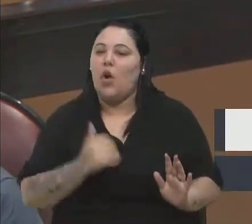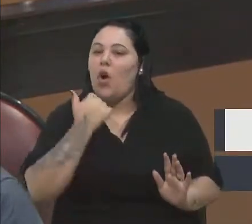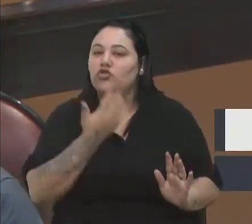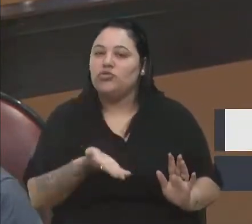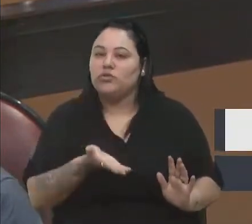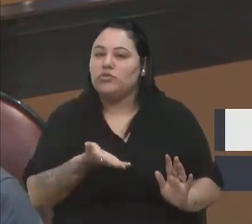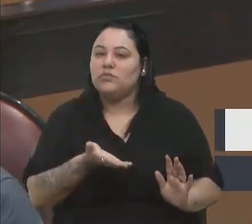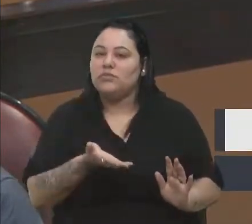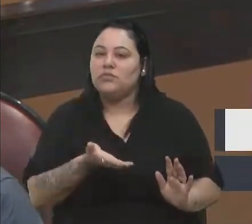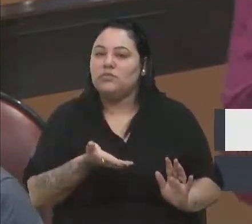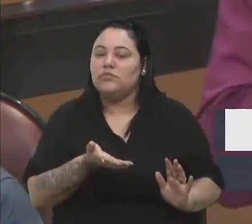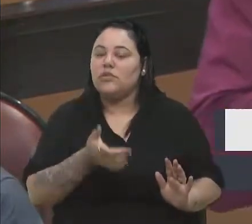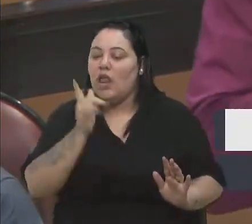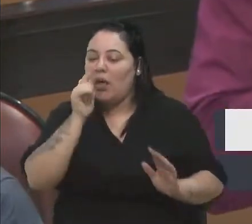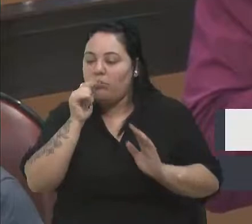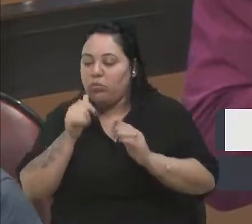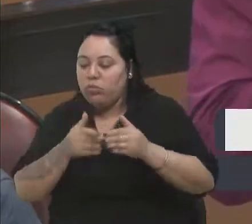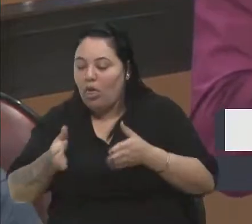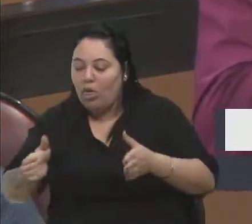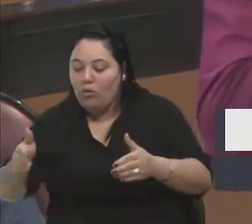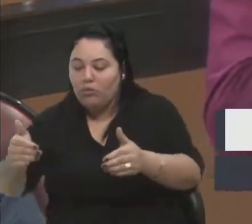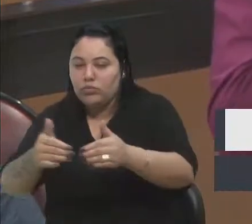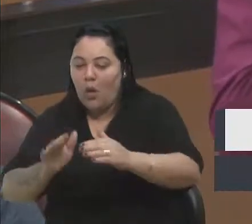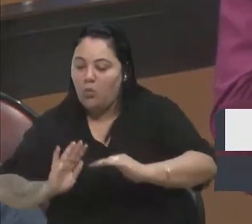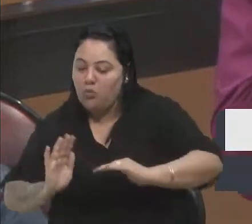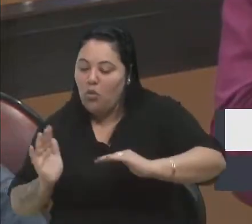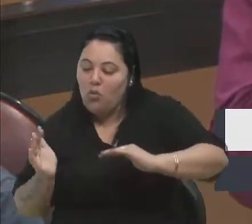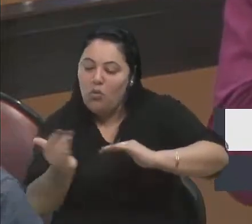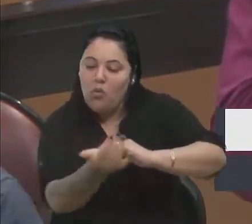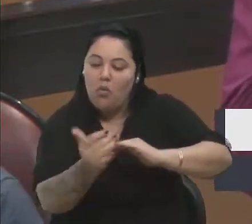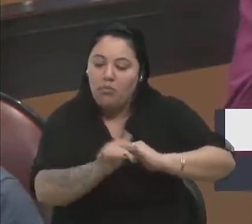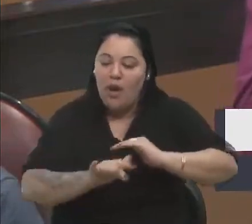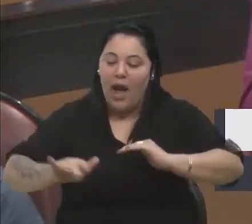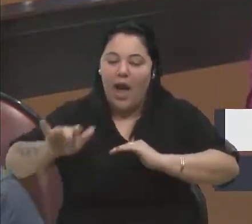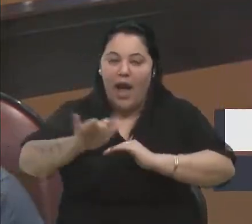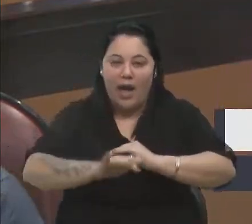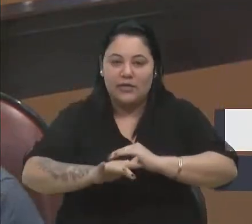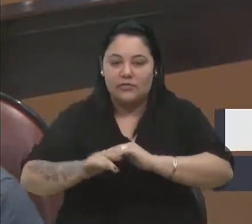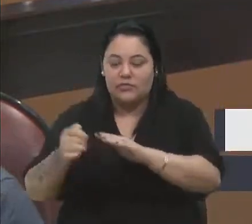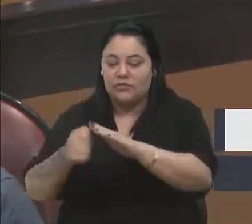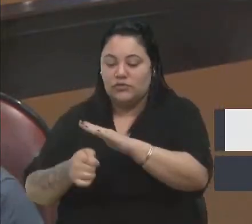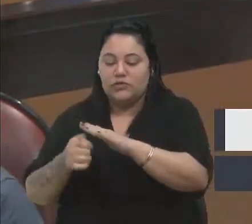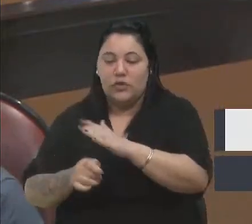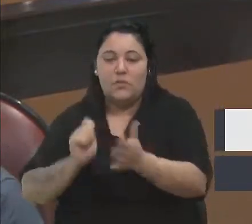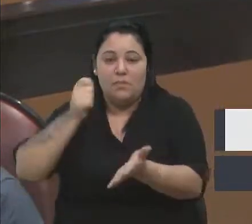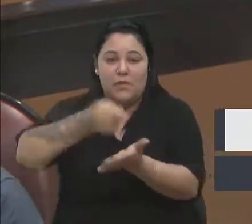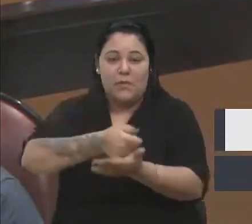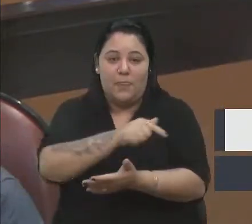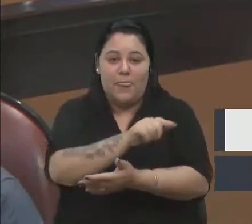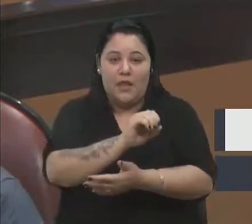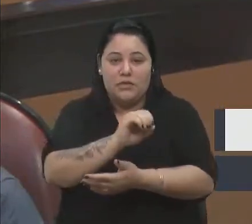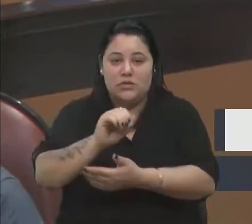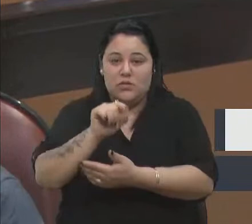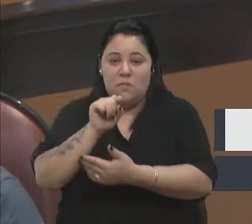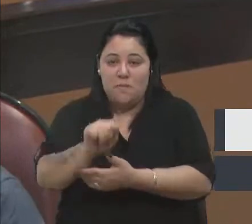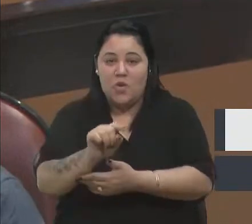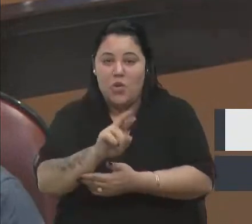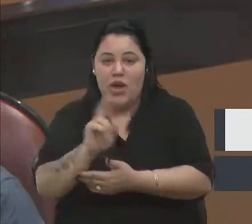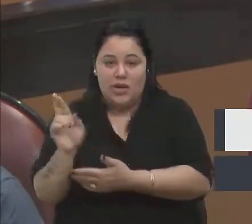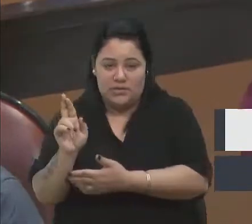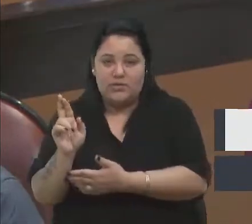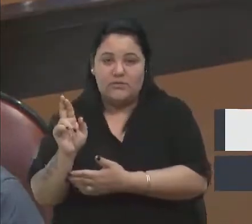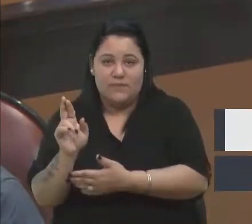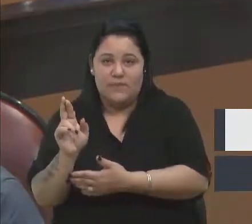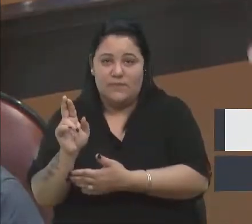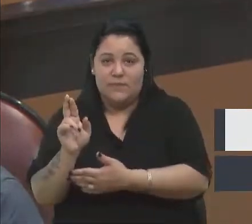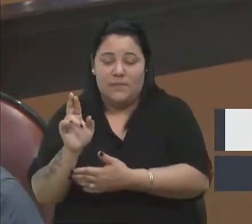naquela encosta, uma área que o investidor pagou 700 mil reais e